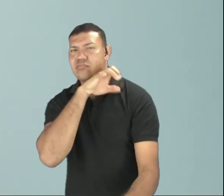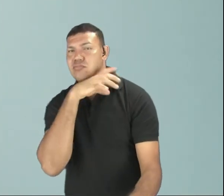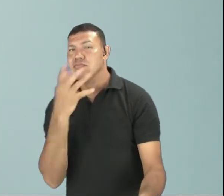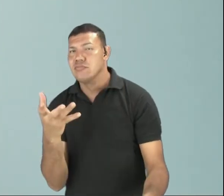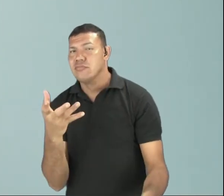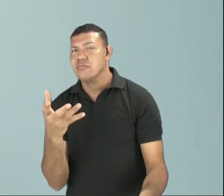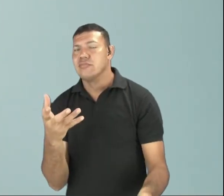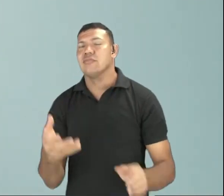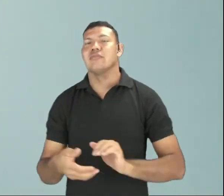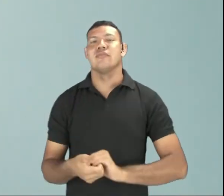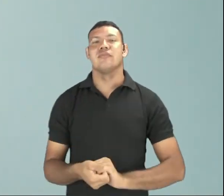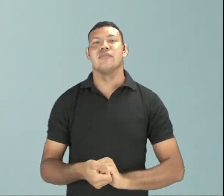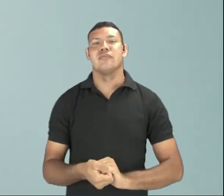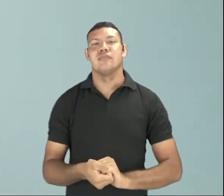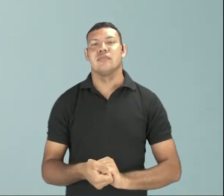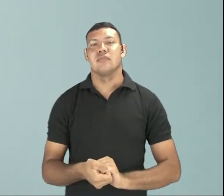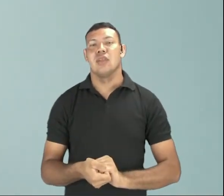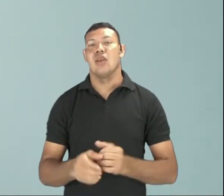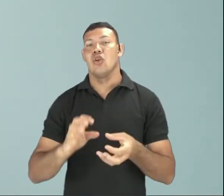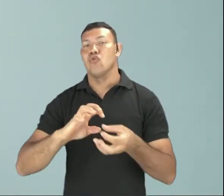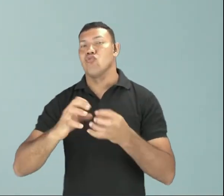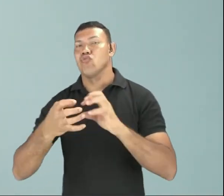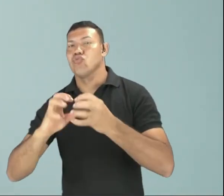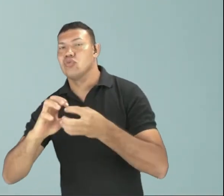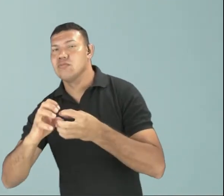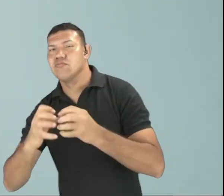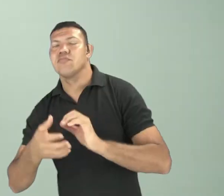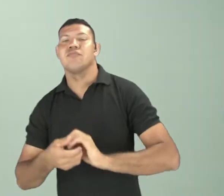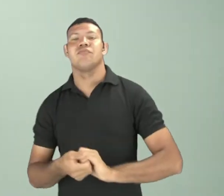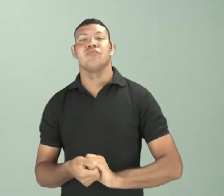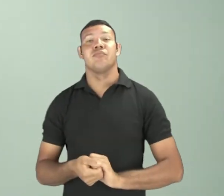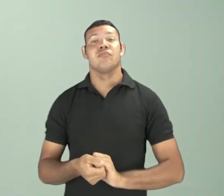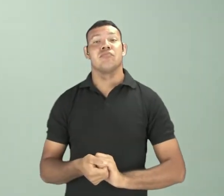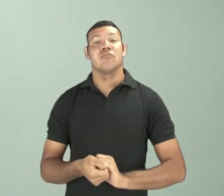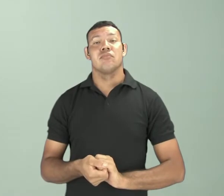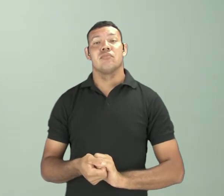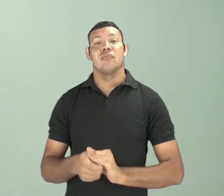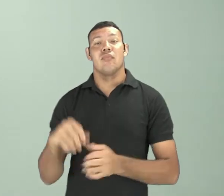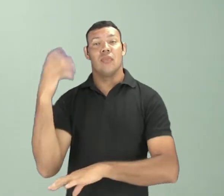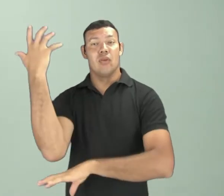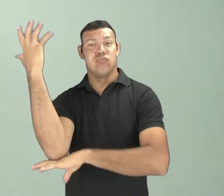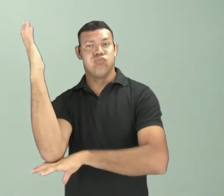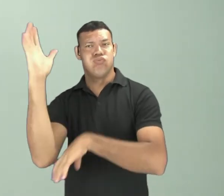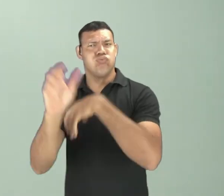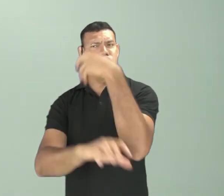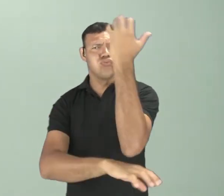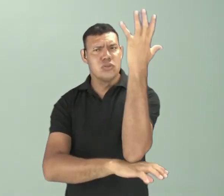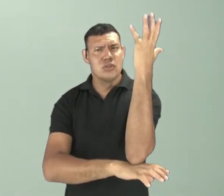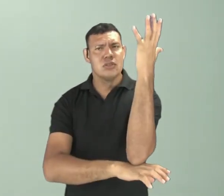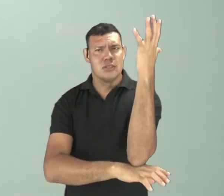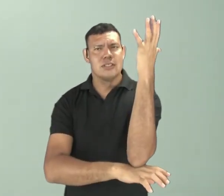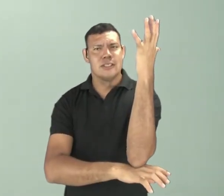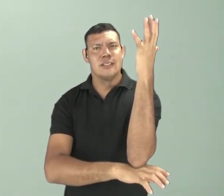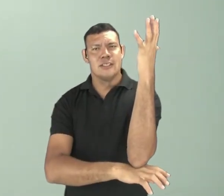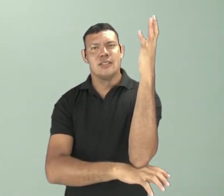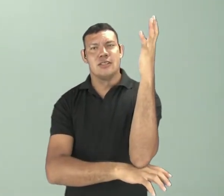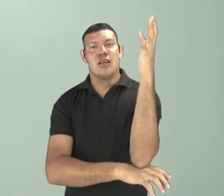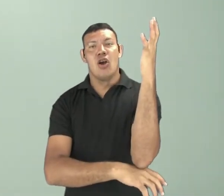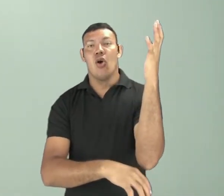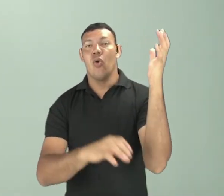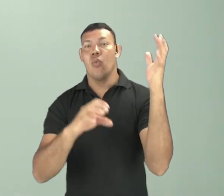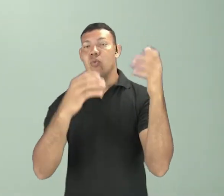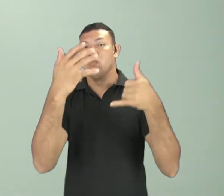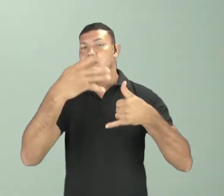E além dessas moléculas orgânicas, esses seres fotossintetizantes também produzem o oxigênio,